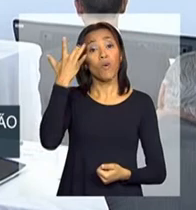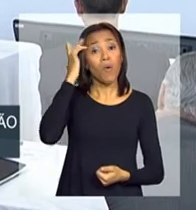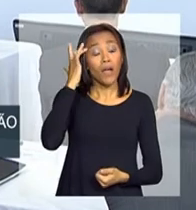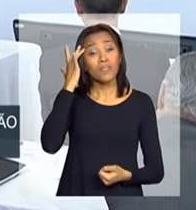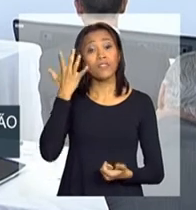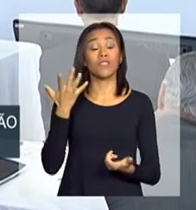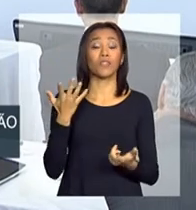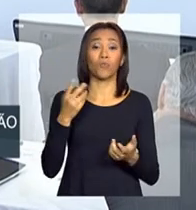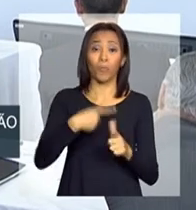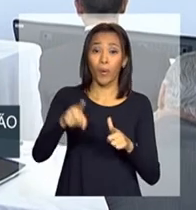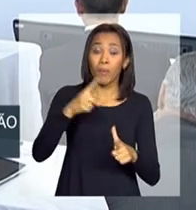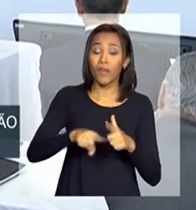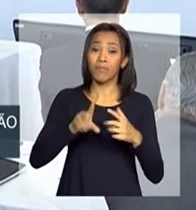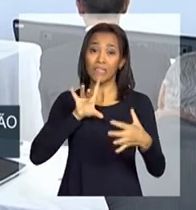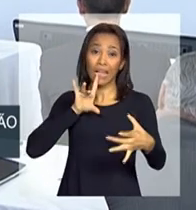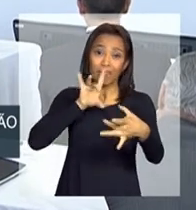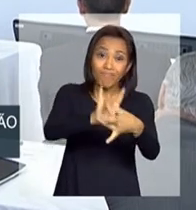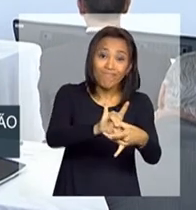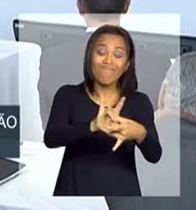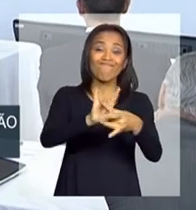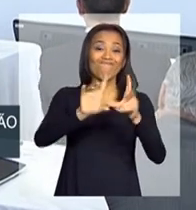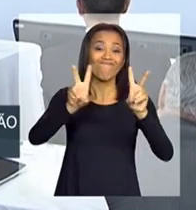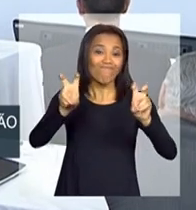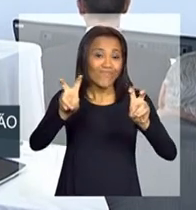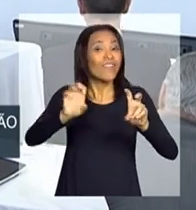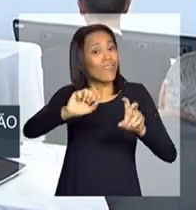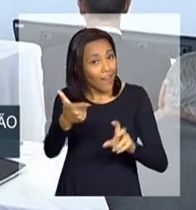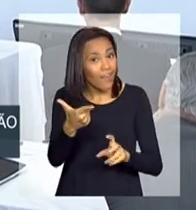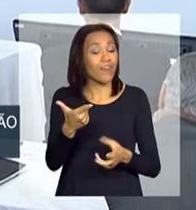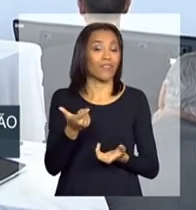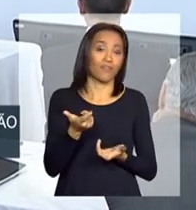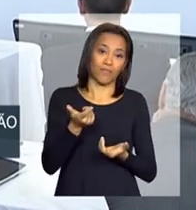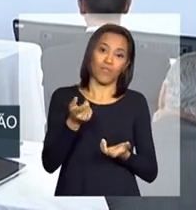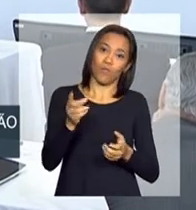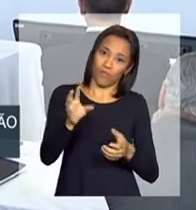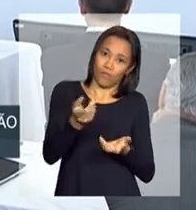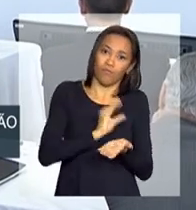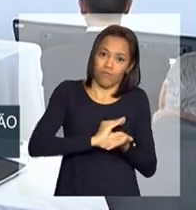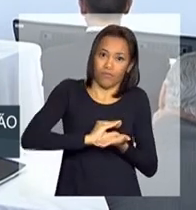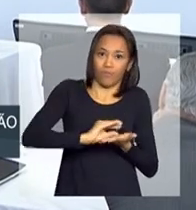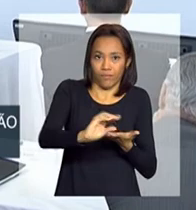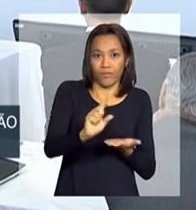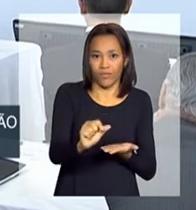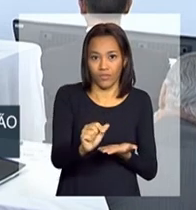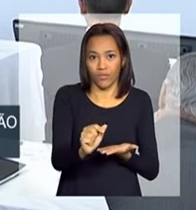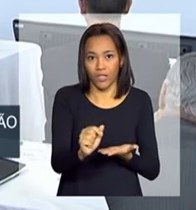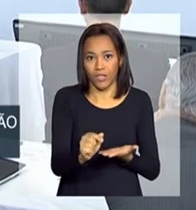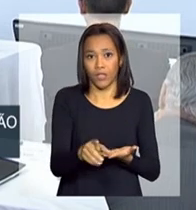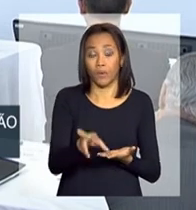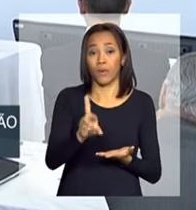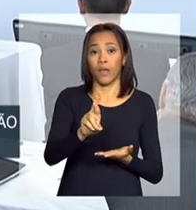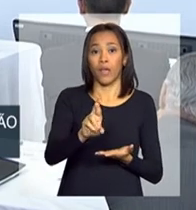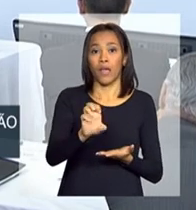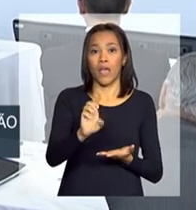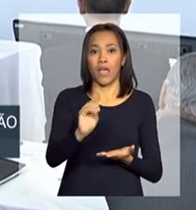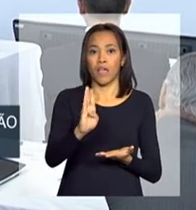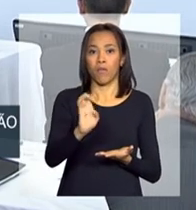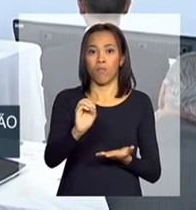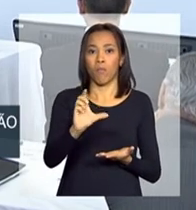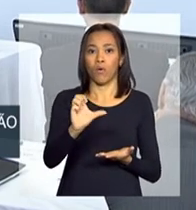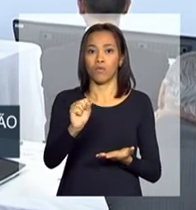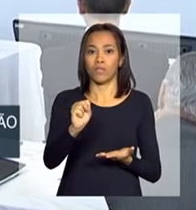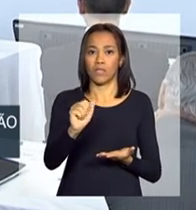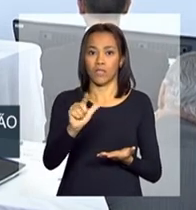ligada. Óbvio, o que é recurso não reembolsável e o que é recurso reembolsável. No